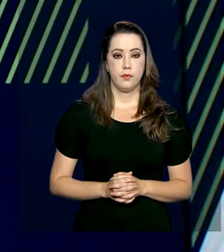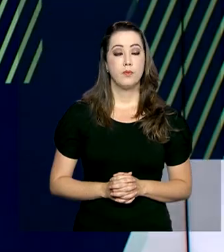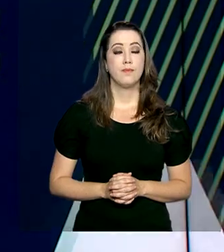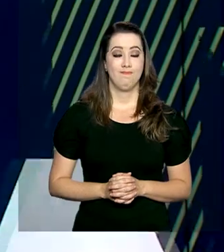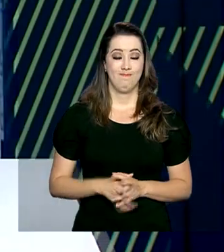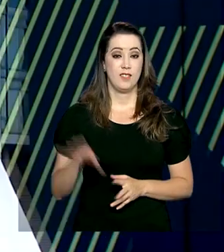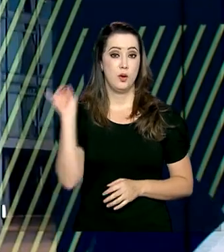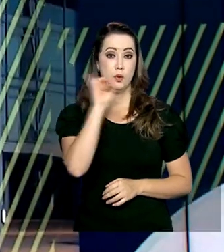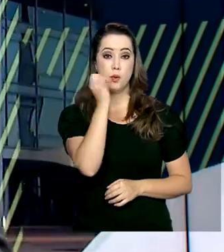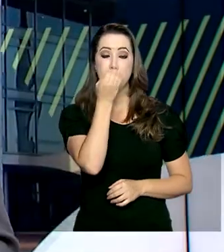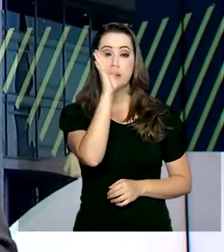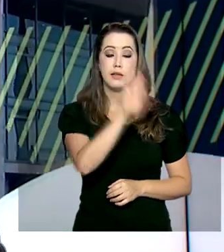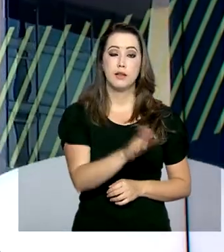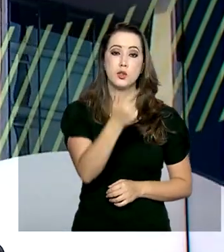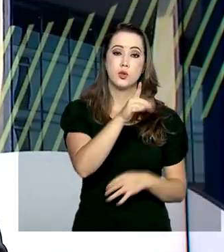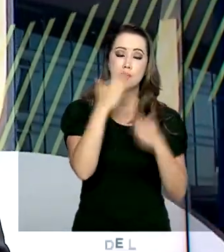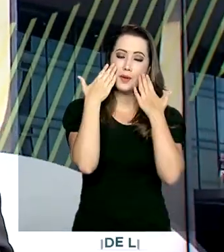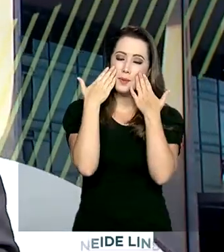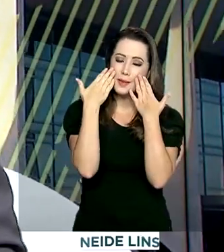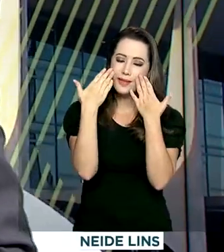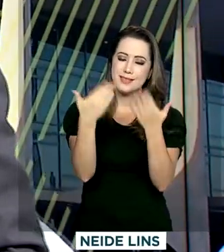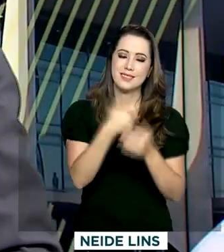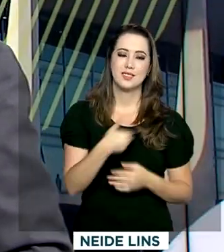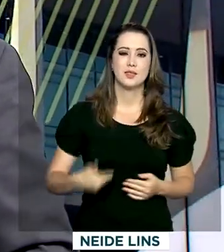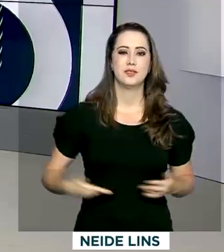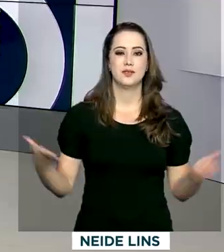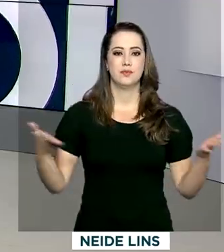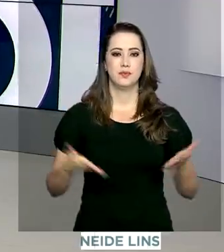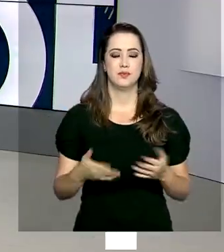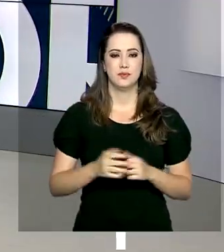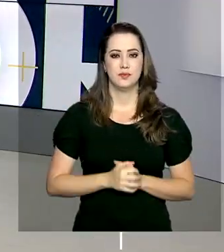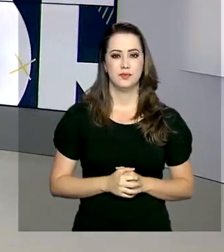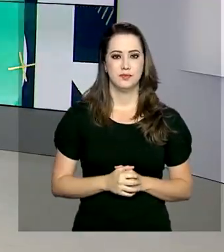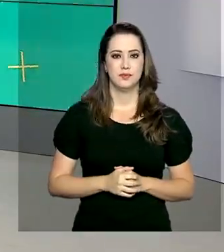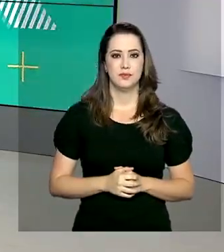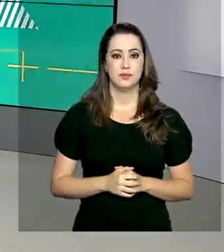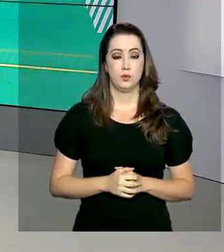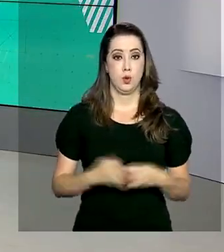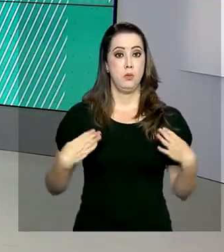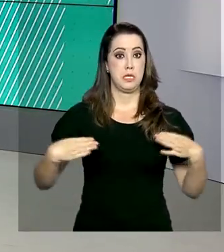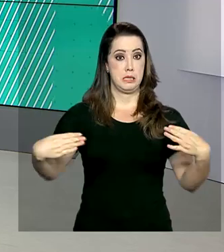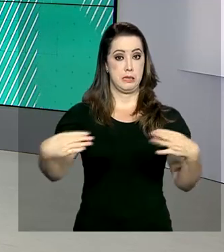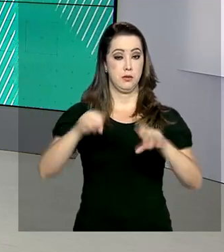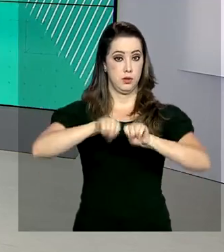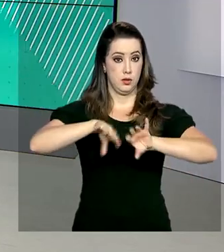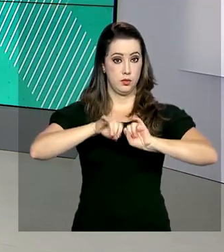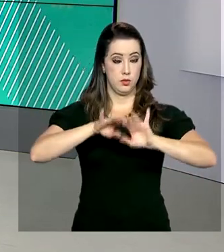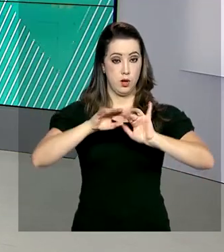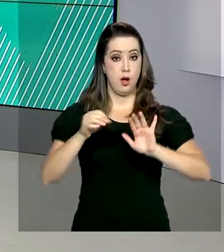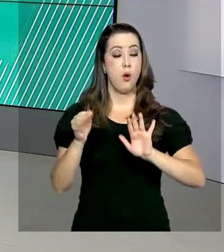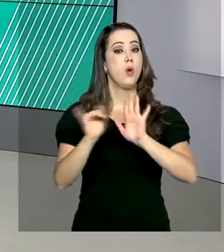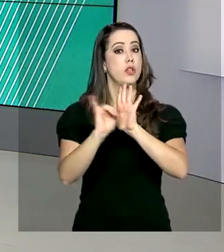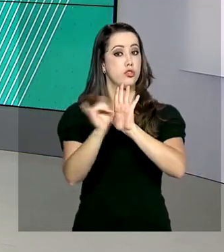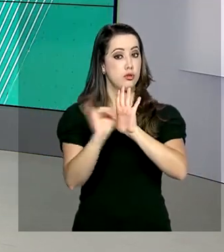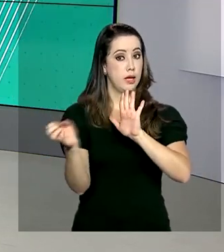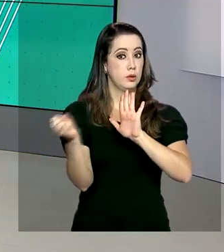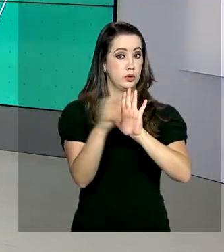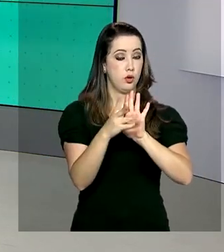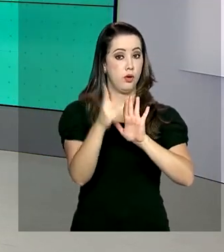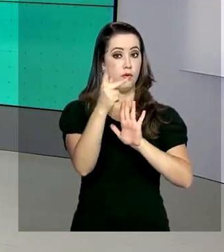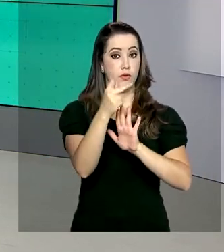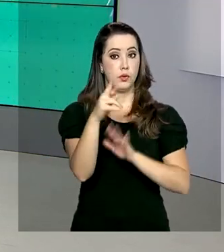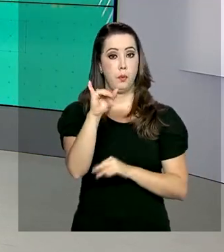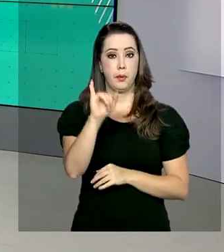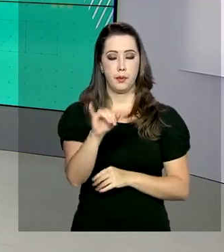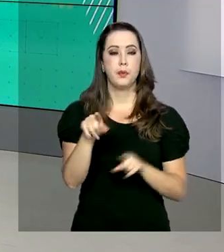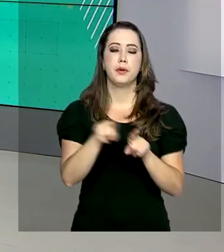Olá, boa tarde. Já estamos de volta com o Governo Agora. O Ministério da Educação publicou novos editais do ProUni do